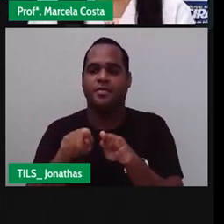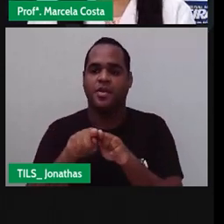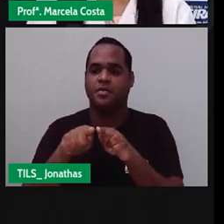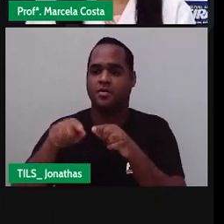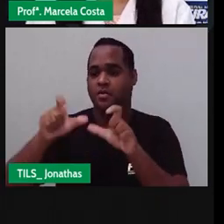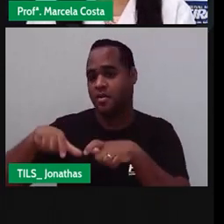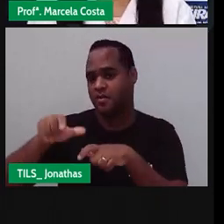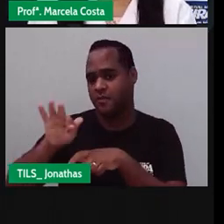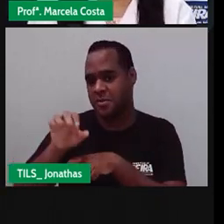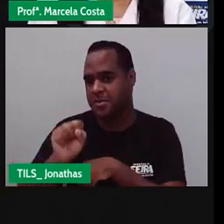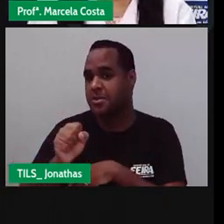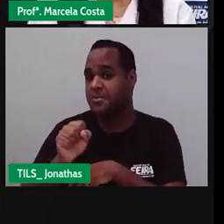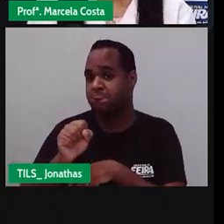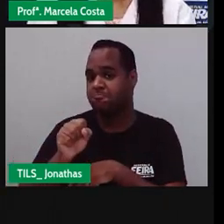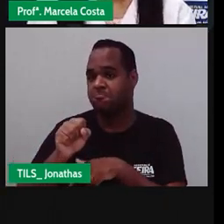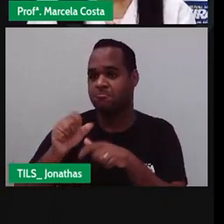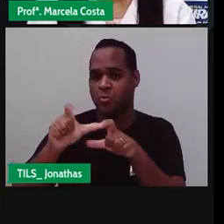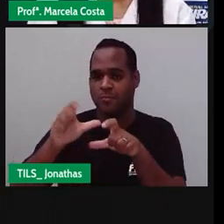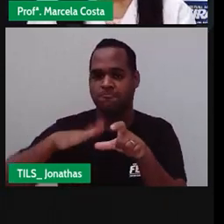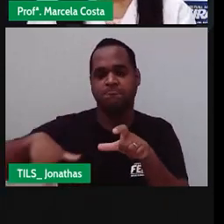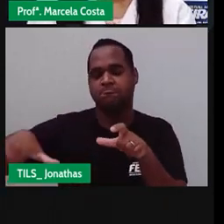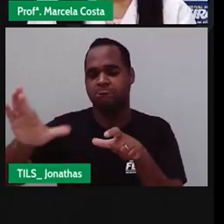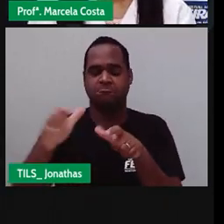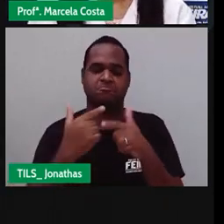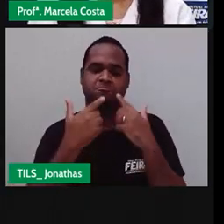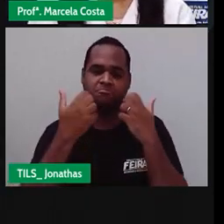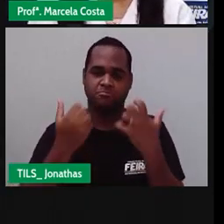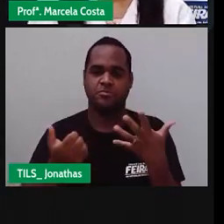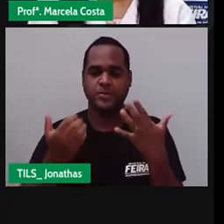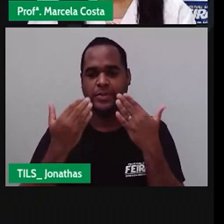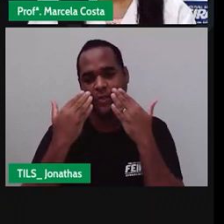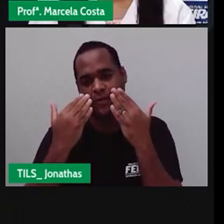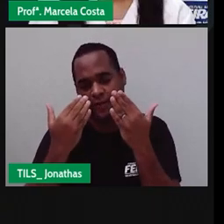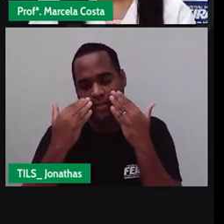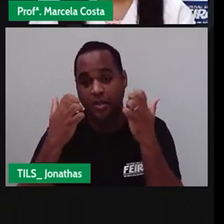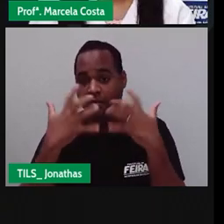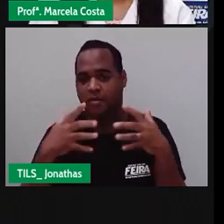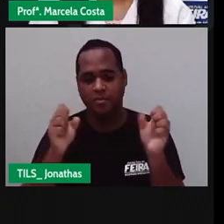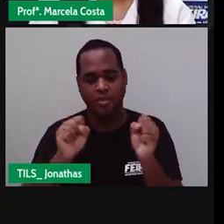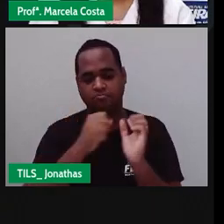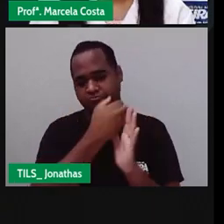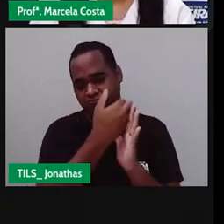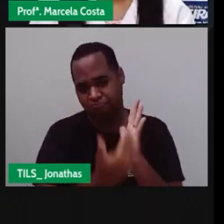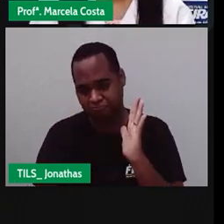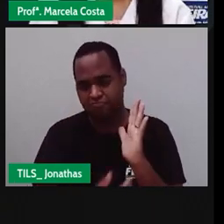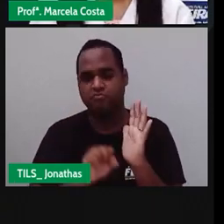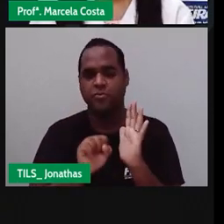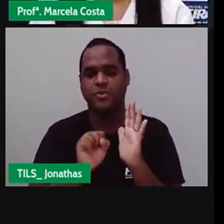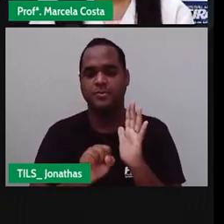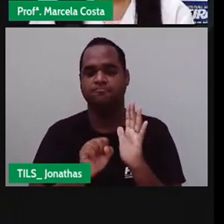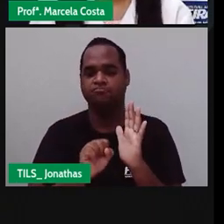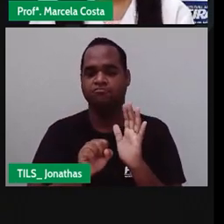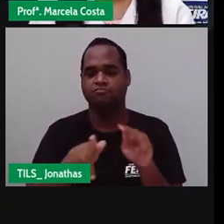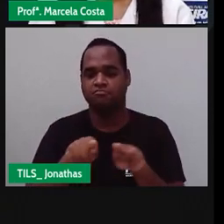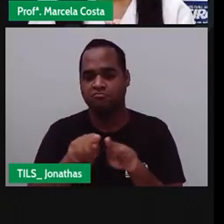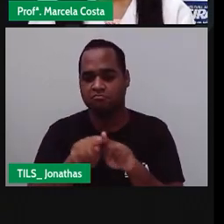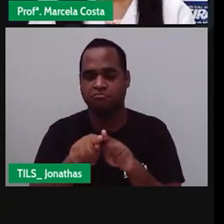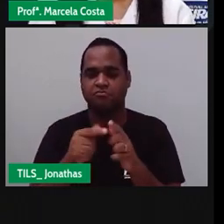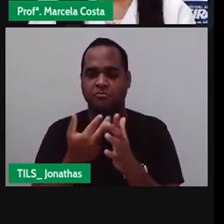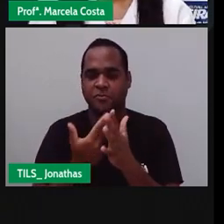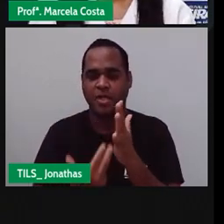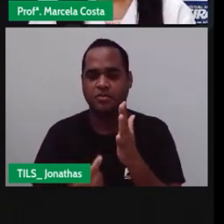Você vai Representa aí O que você quiser Mostrando a diversidade Colore